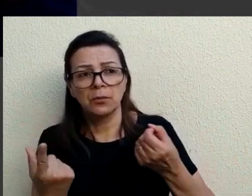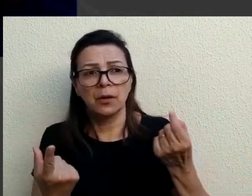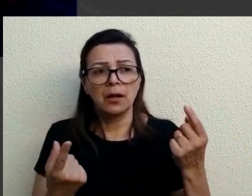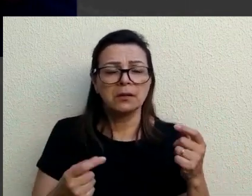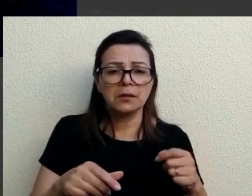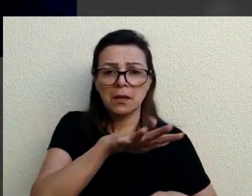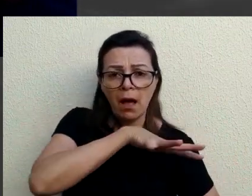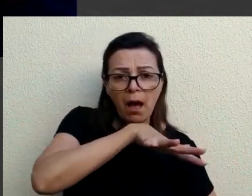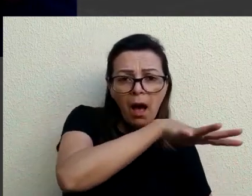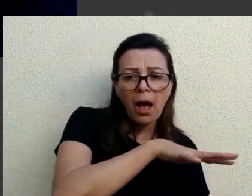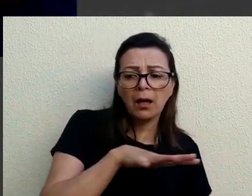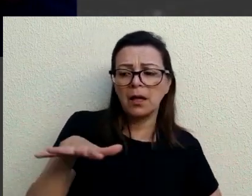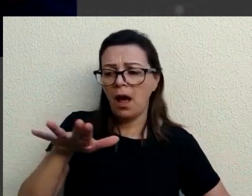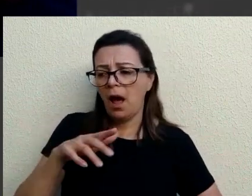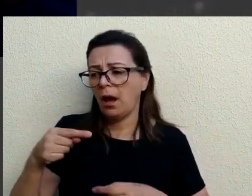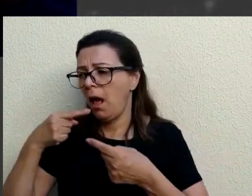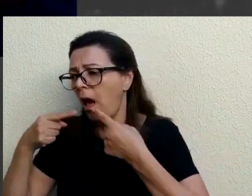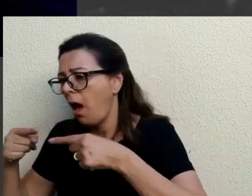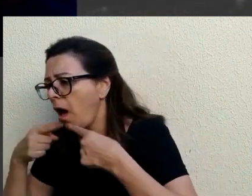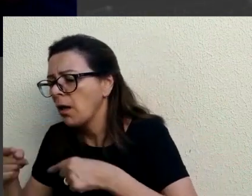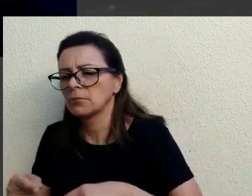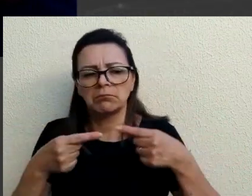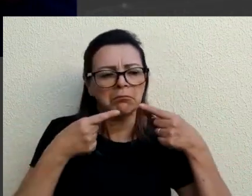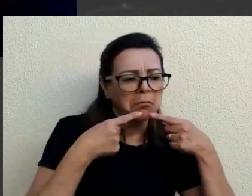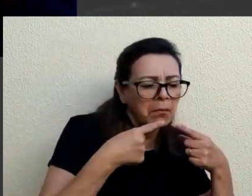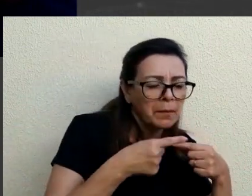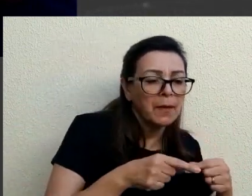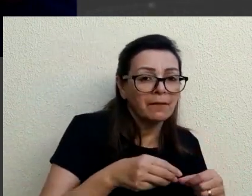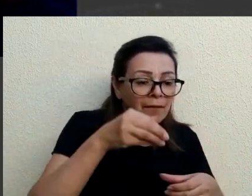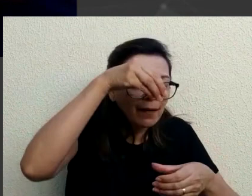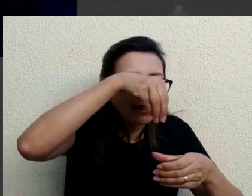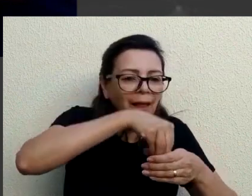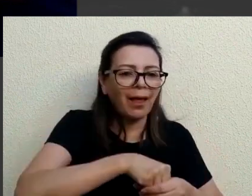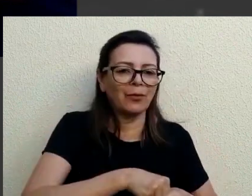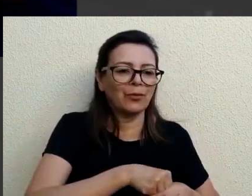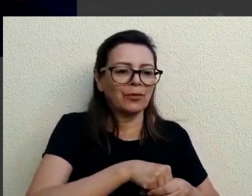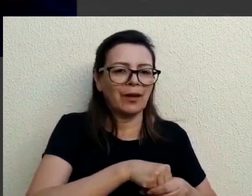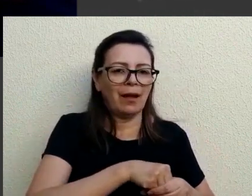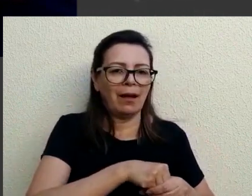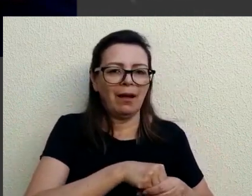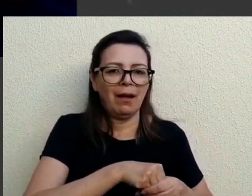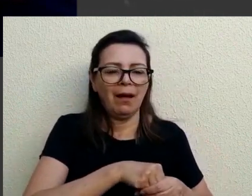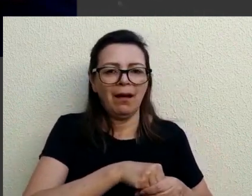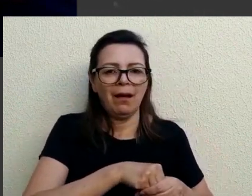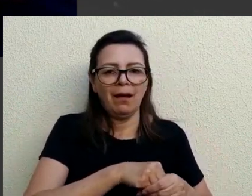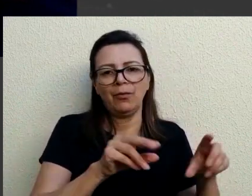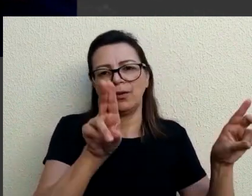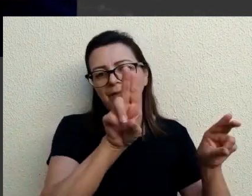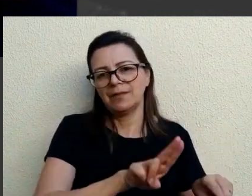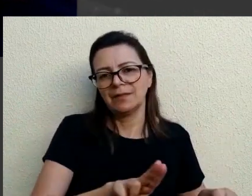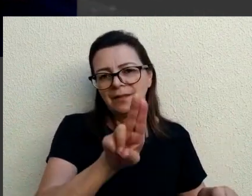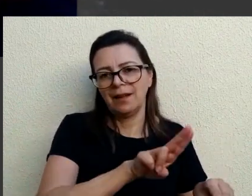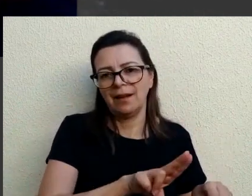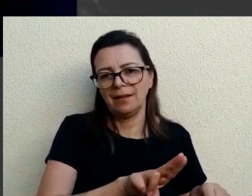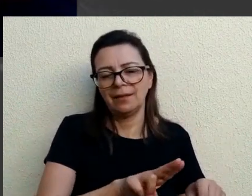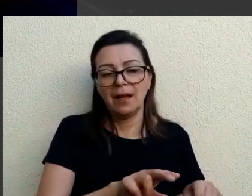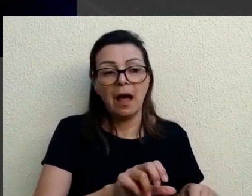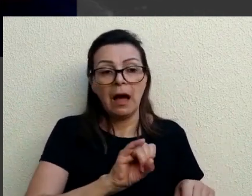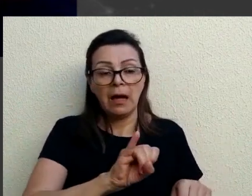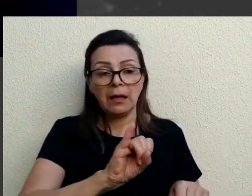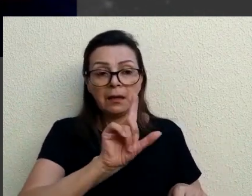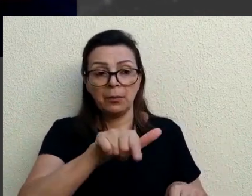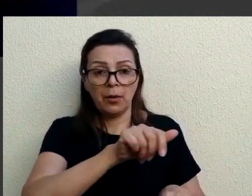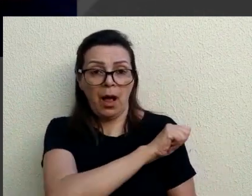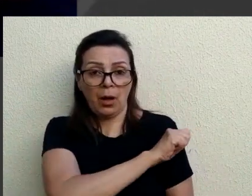determinadas áreas, uma crítica que a gente fica muito no ambiente acadêmico e os alunos eles,